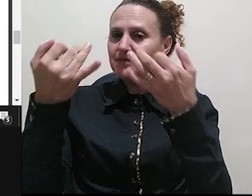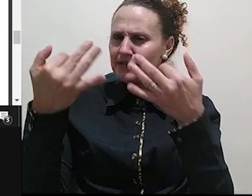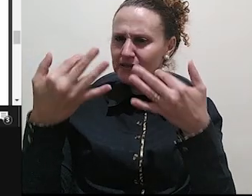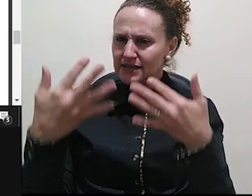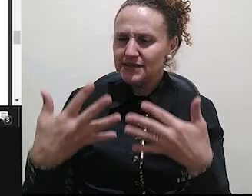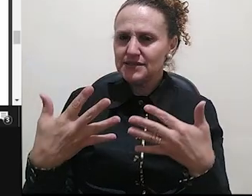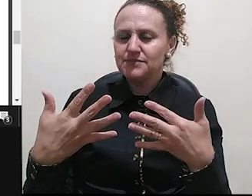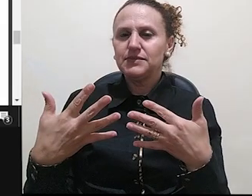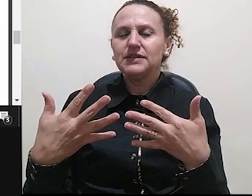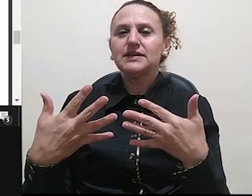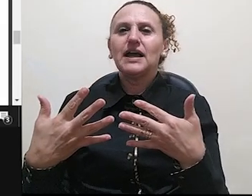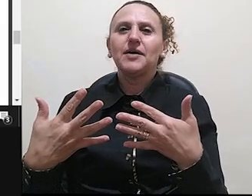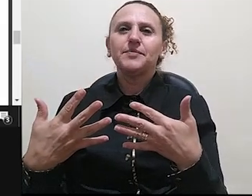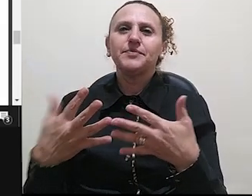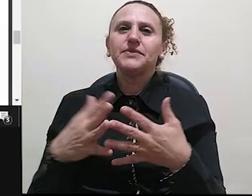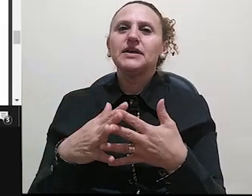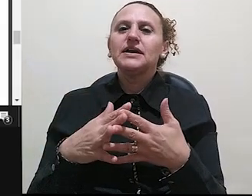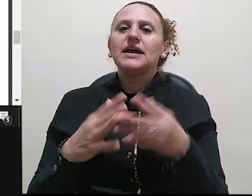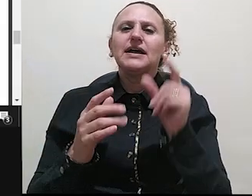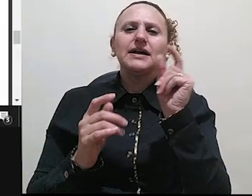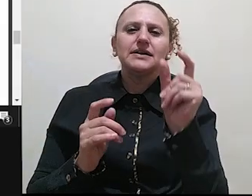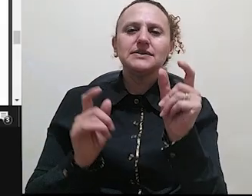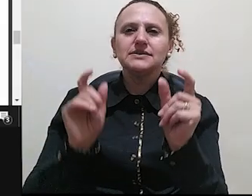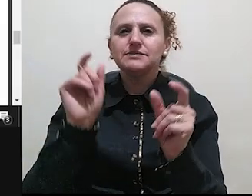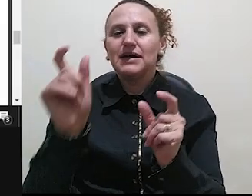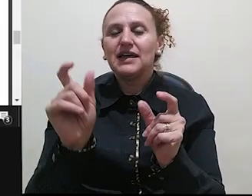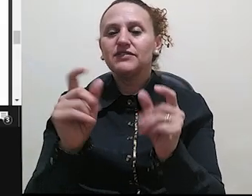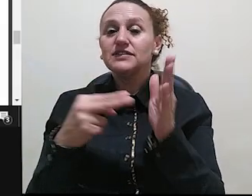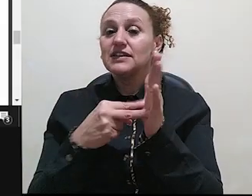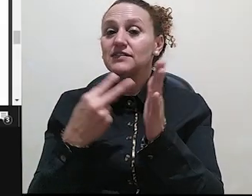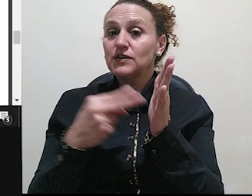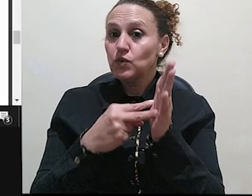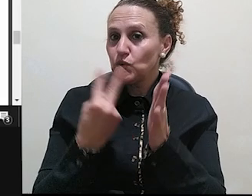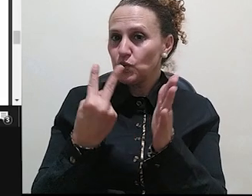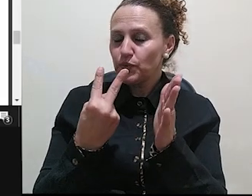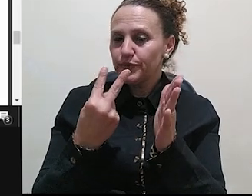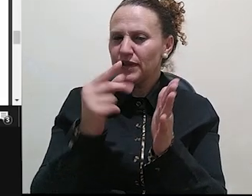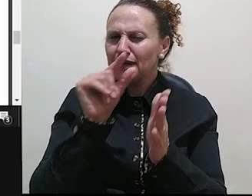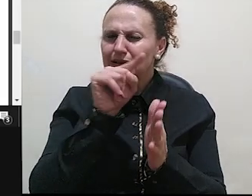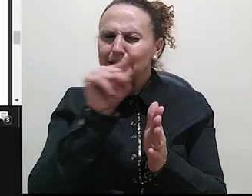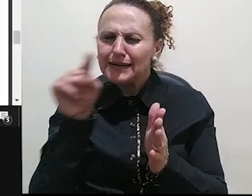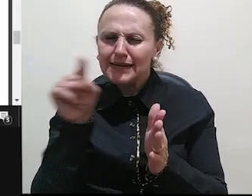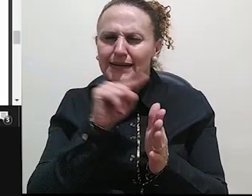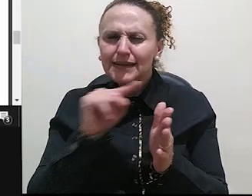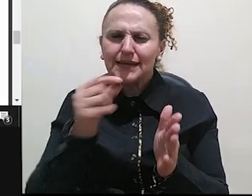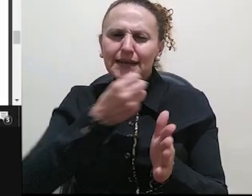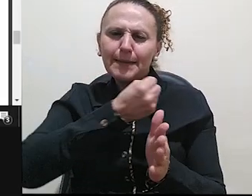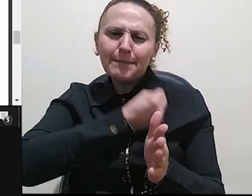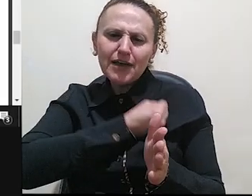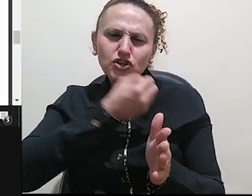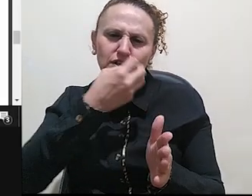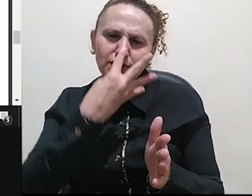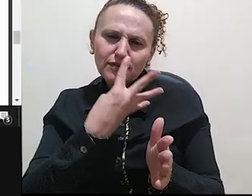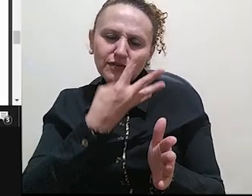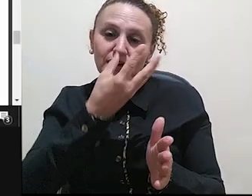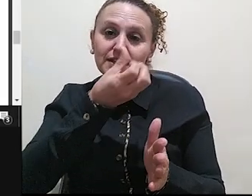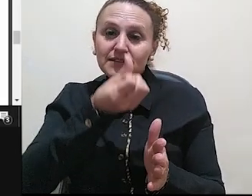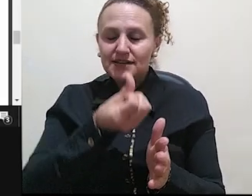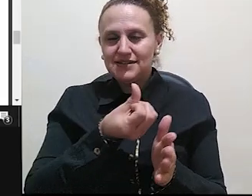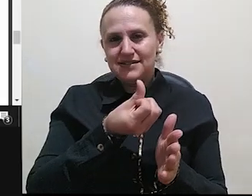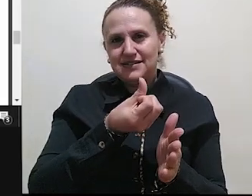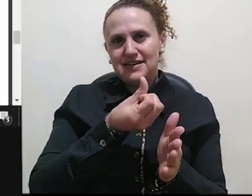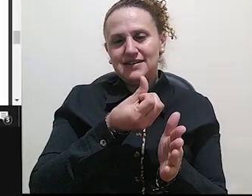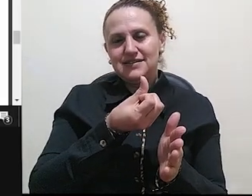Overlatings, na segunda linha do último parágrafo da página 46, e Lang, na primeira